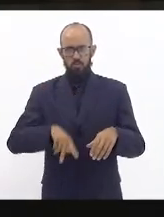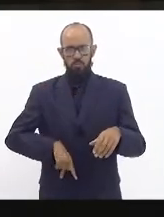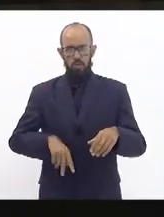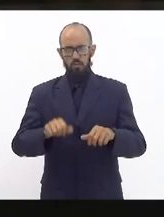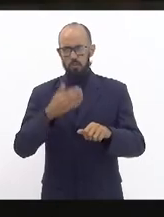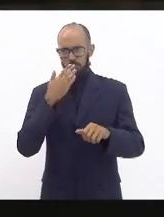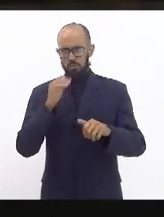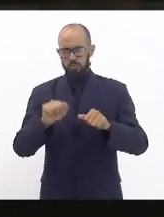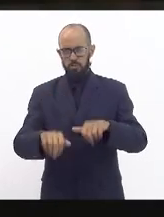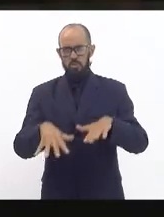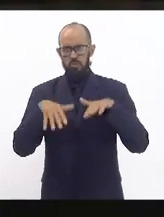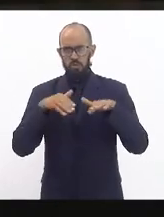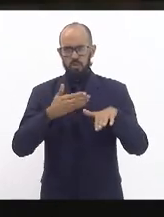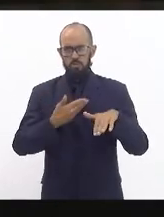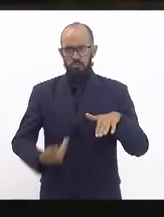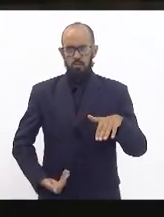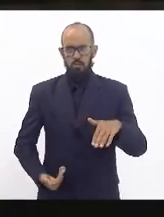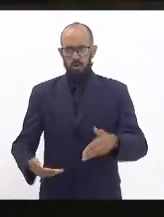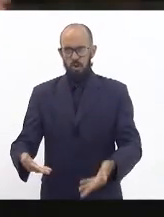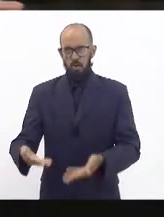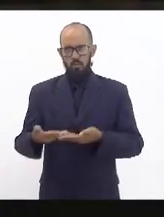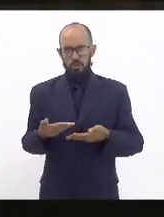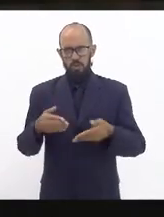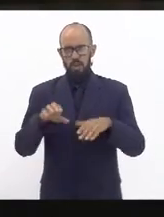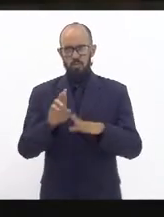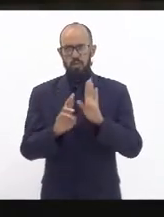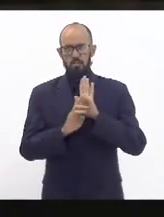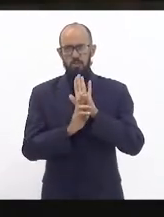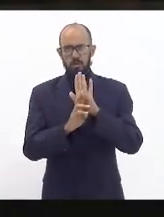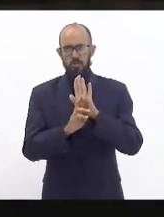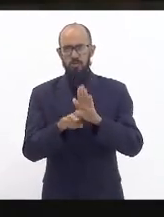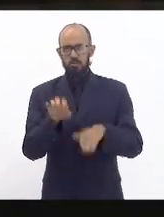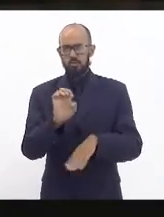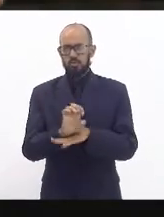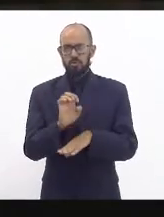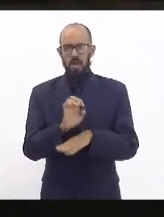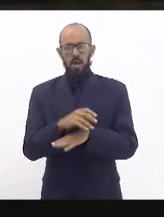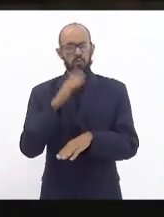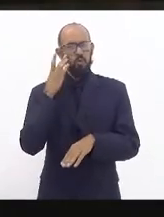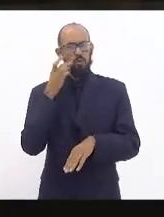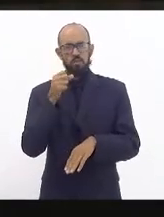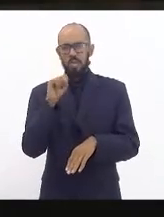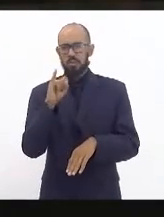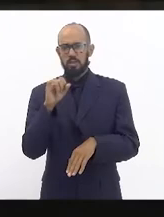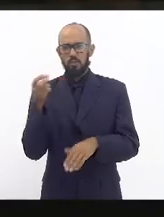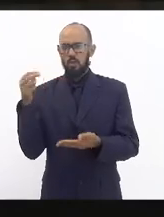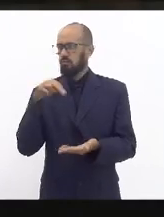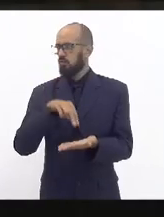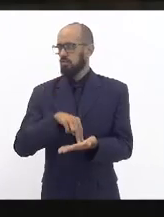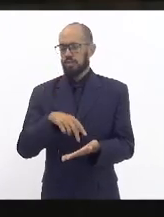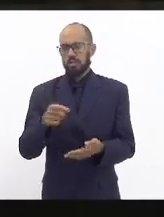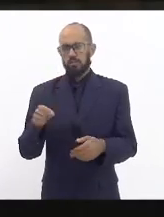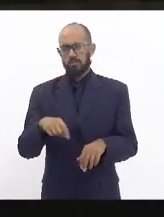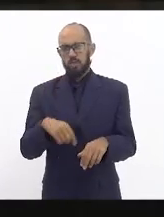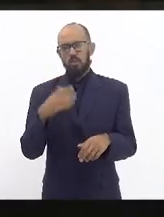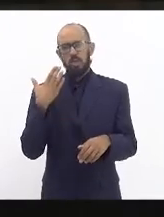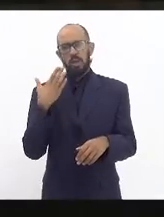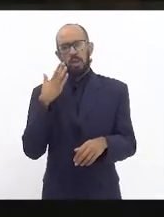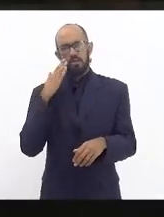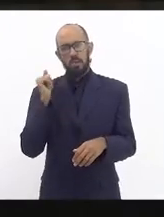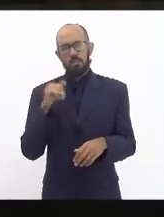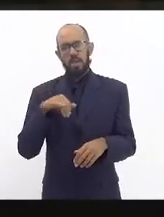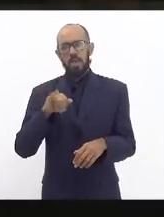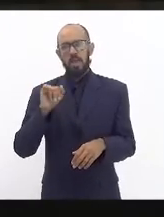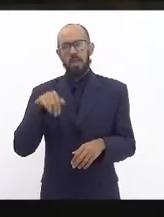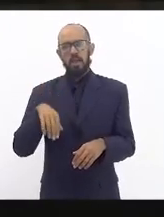pública convidar os representantes do Estado não sei se vão aparecer os representantes de INEA principalmente quem assinou a LI e